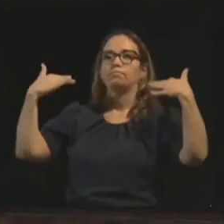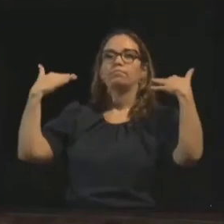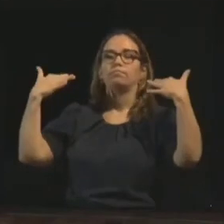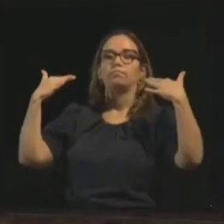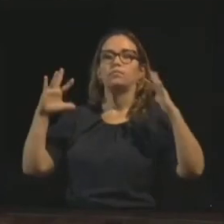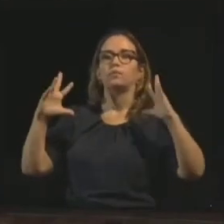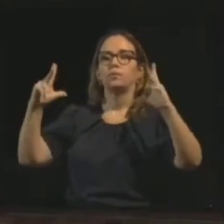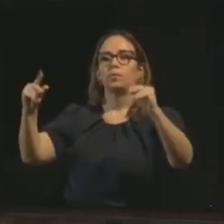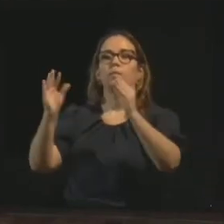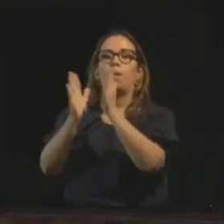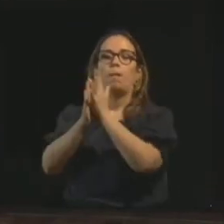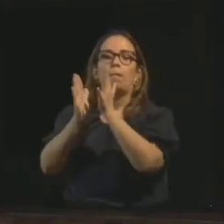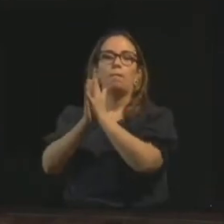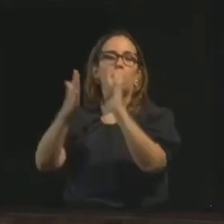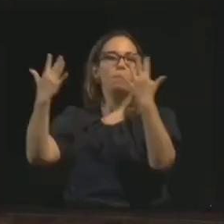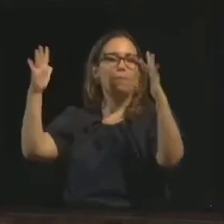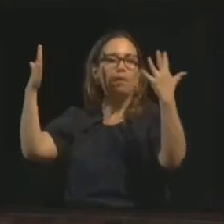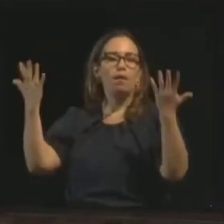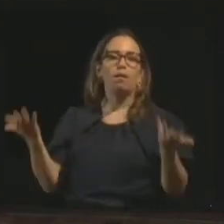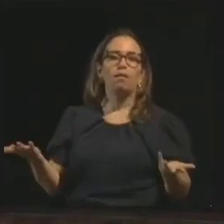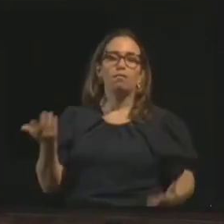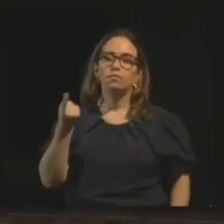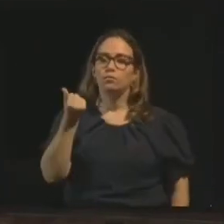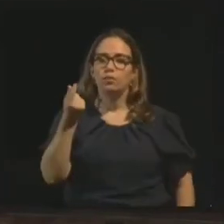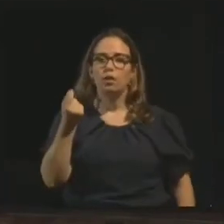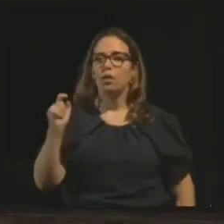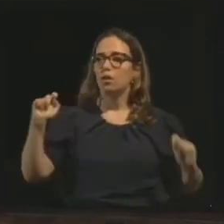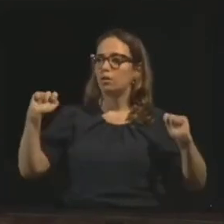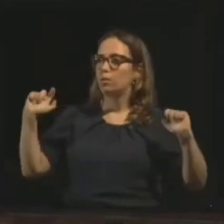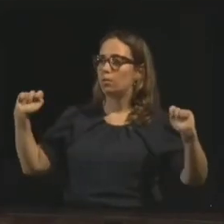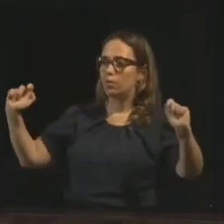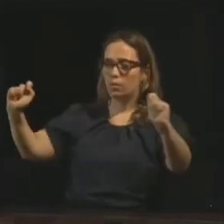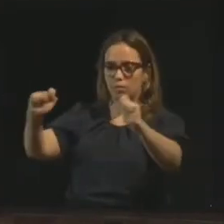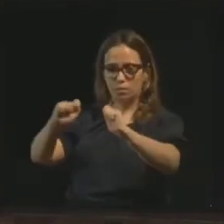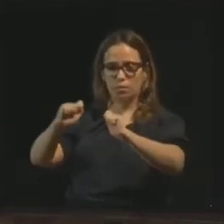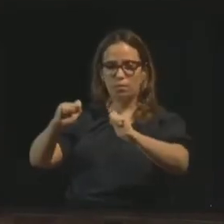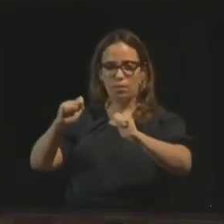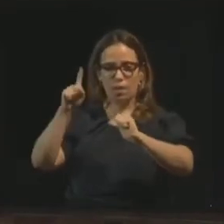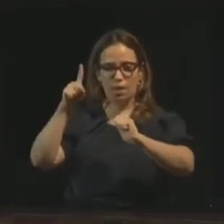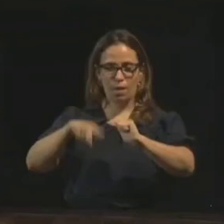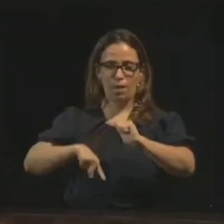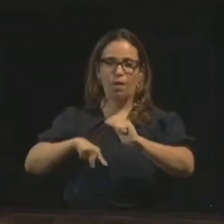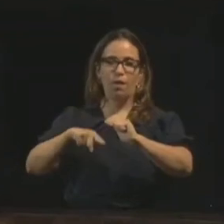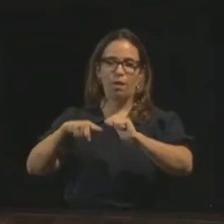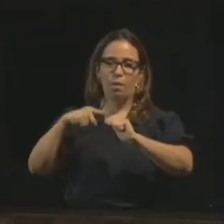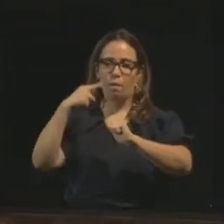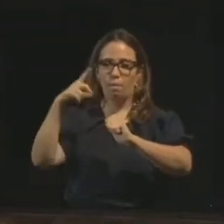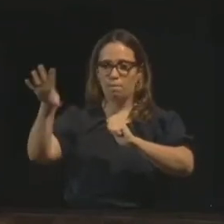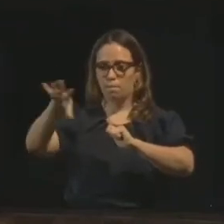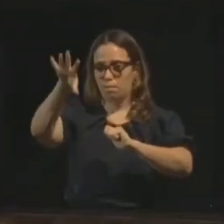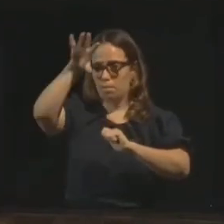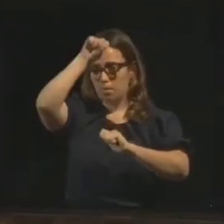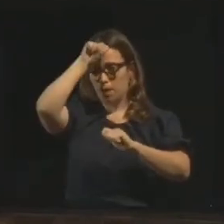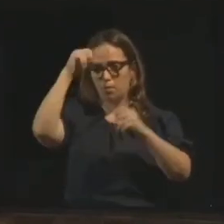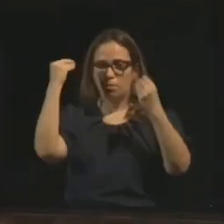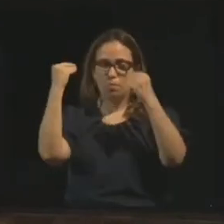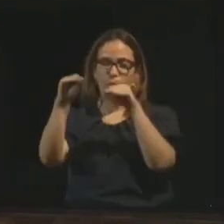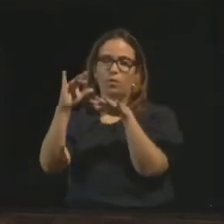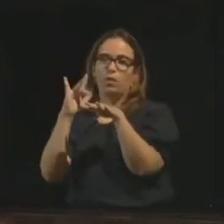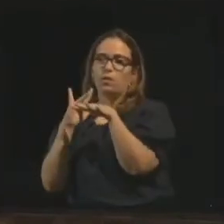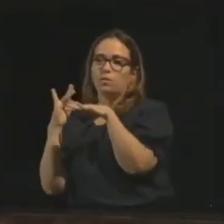aplausos, o dinheiro, as doações. Aqueles médios de redes sociais, às vezes eles dão, é tudo aqui é pra caridade.